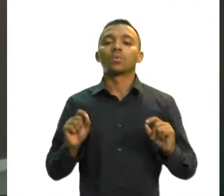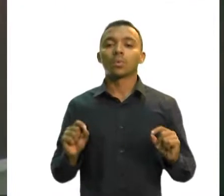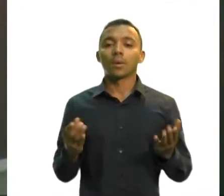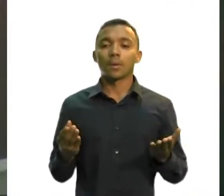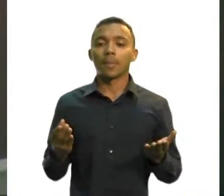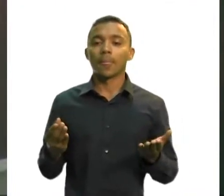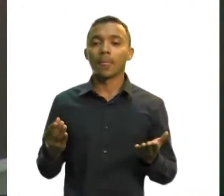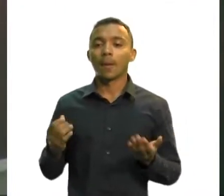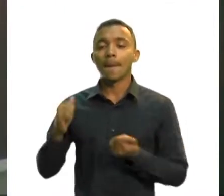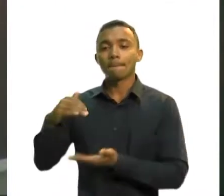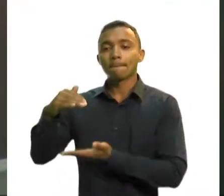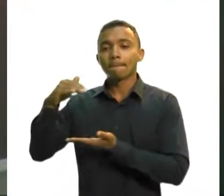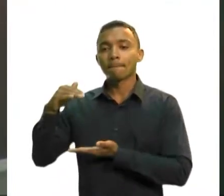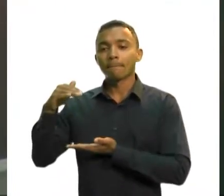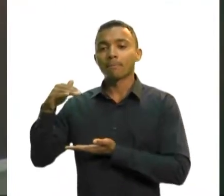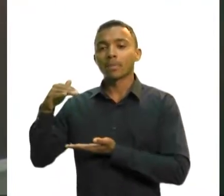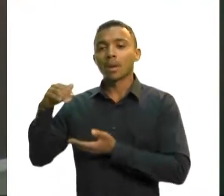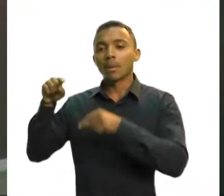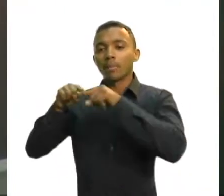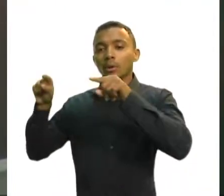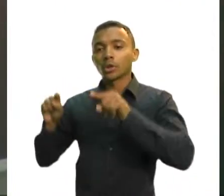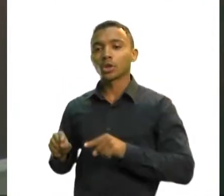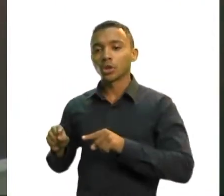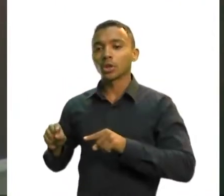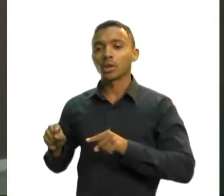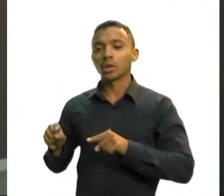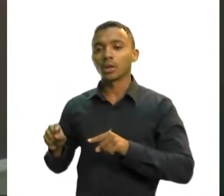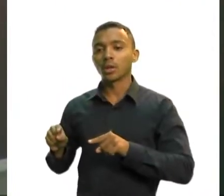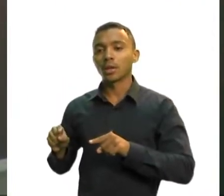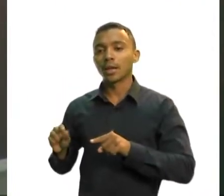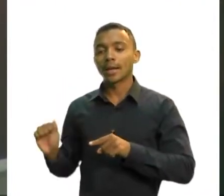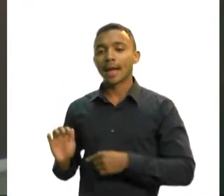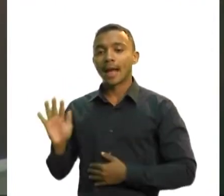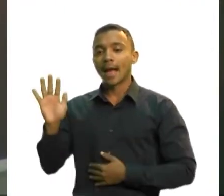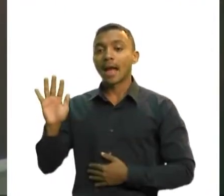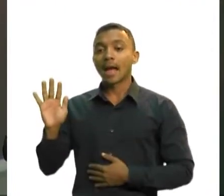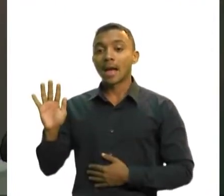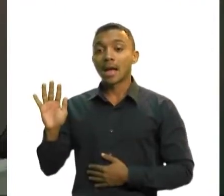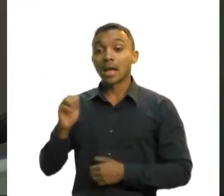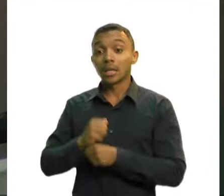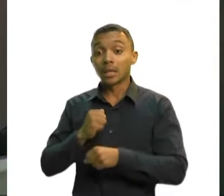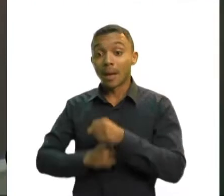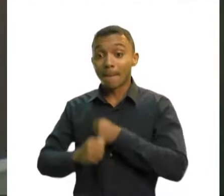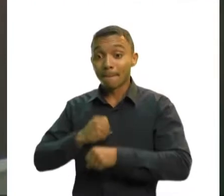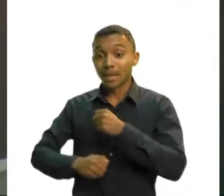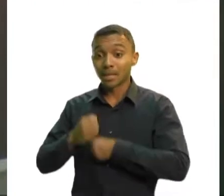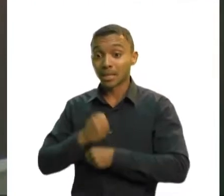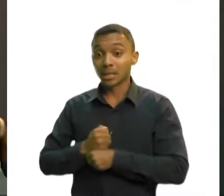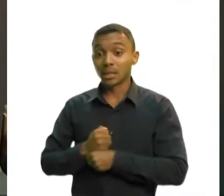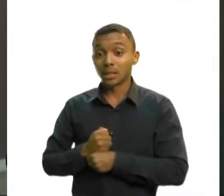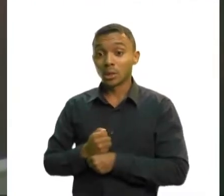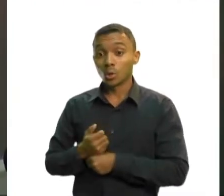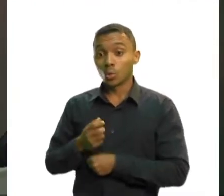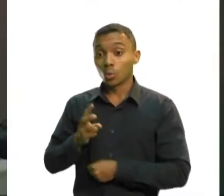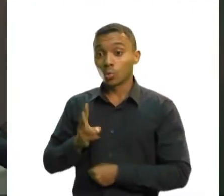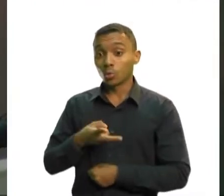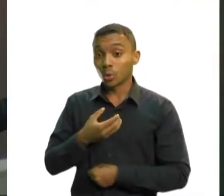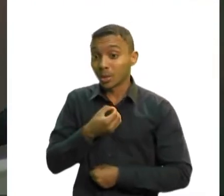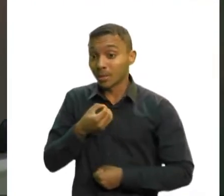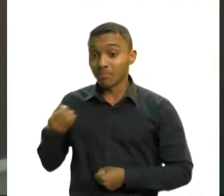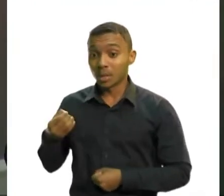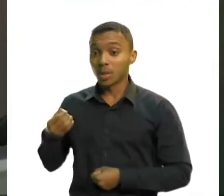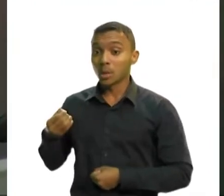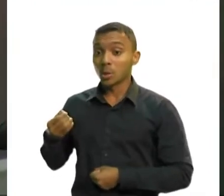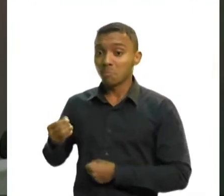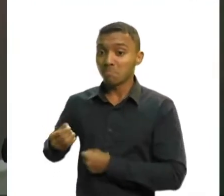Social, que tinha chegado a 245 mil entregas em 2020, foi ampliado para 491 mil